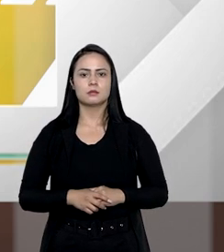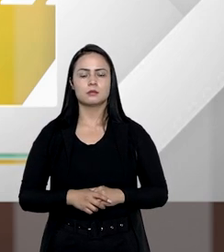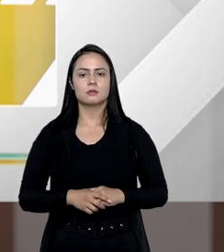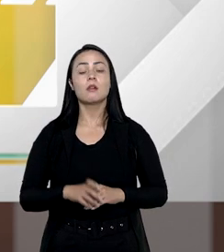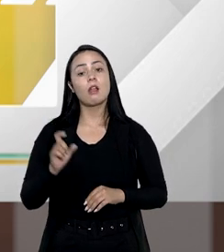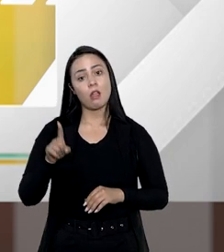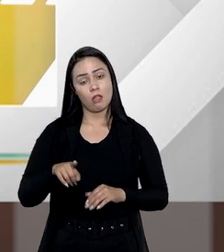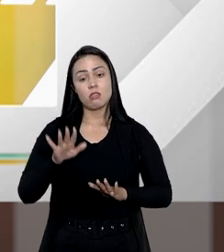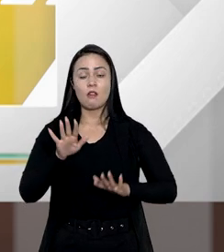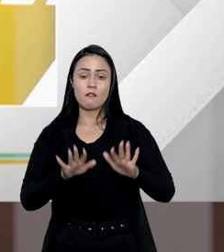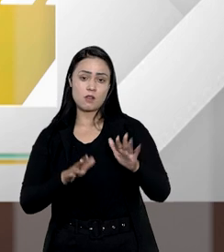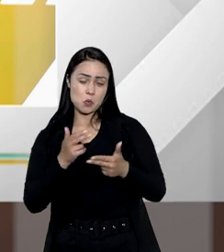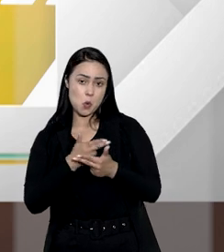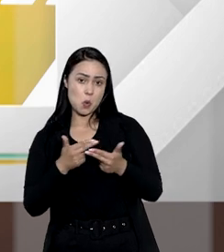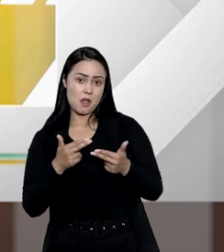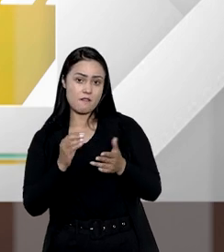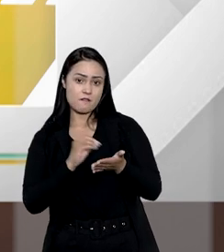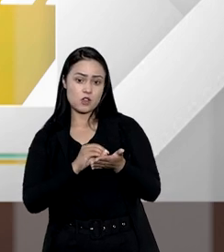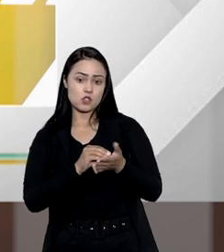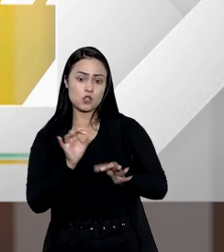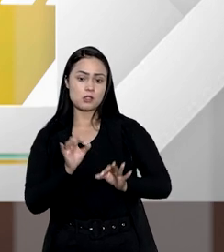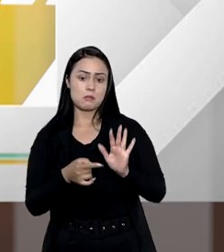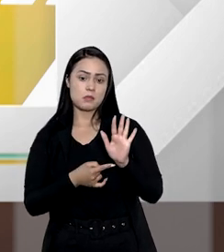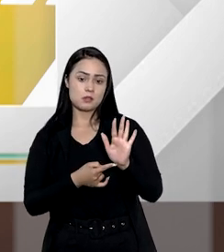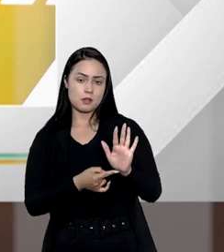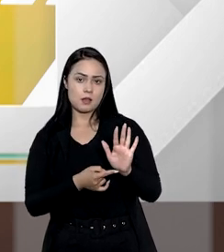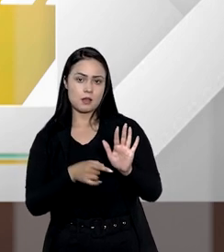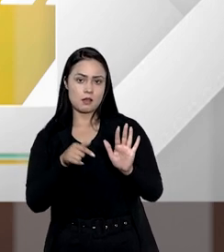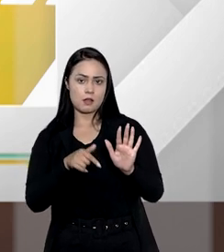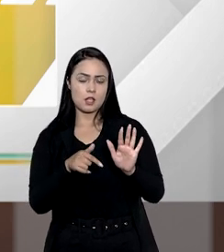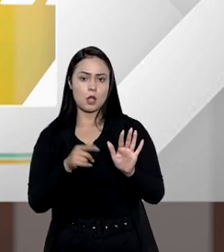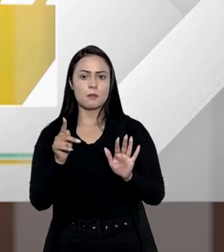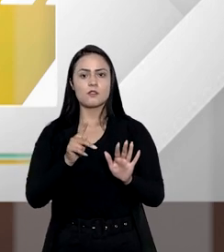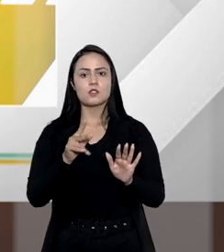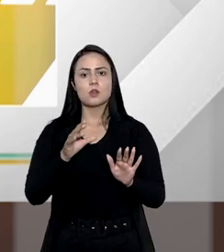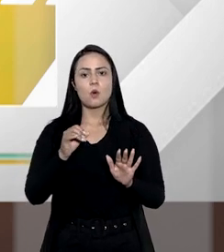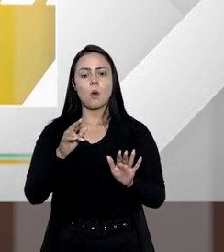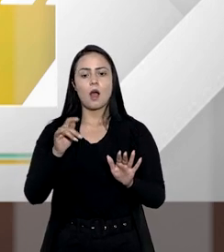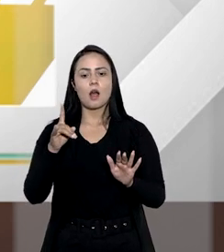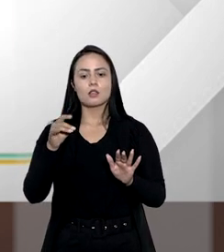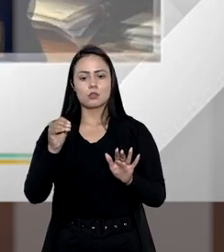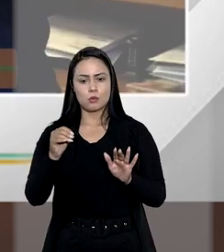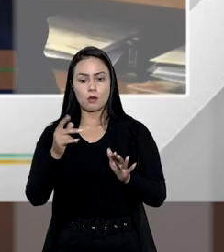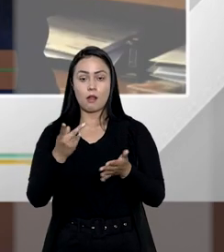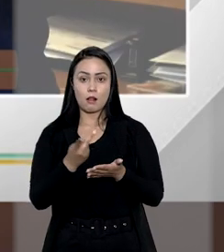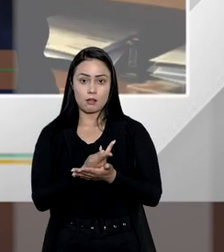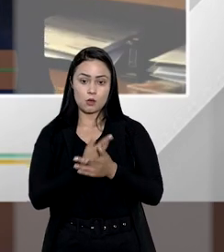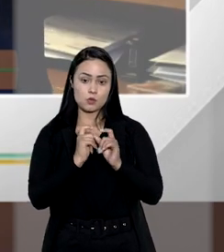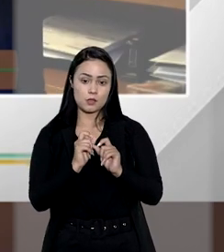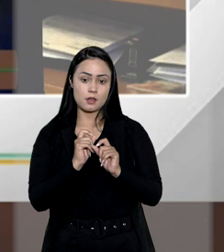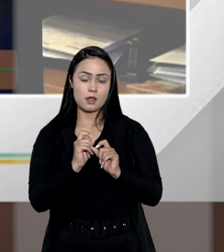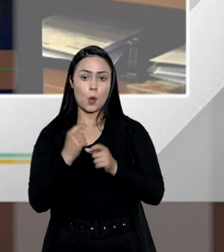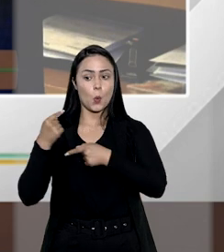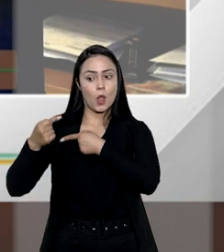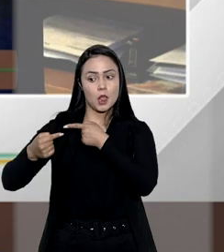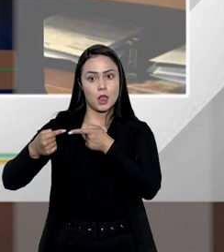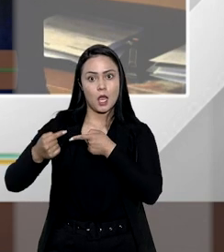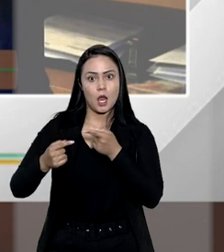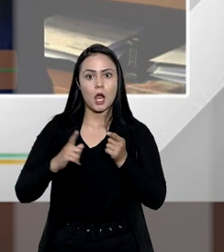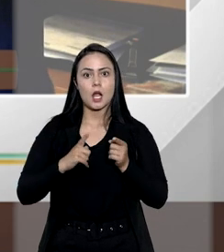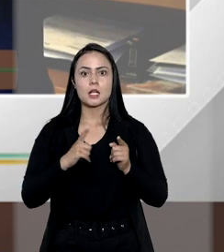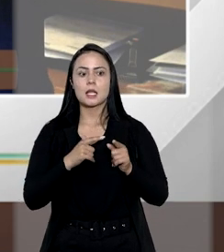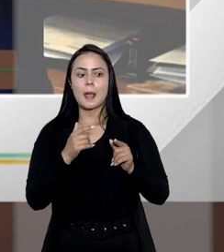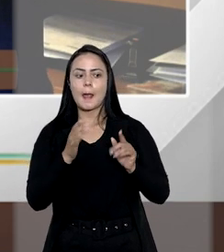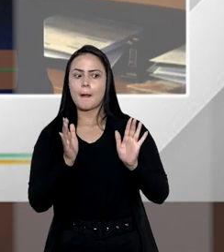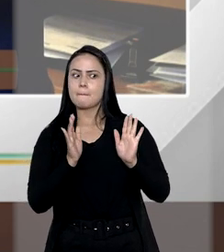essa que talvez seja uma das injustiças apontadas aí pelo professor Conrado porque em realidade os herdeiros que